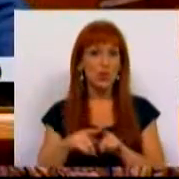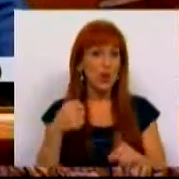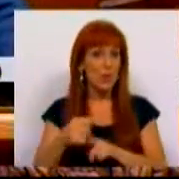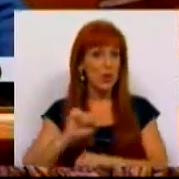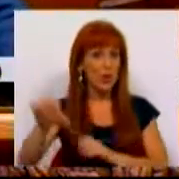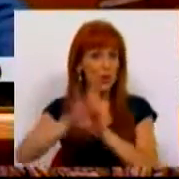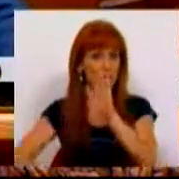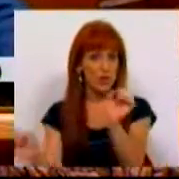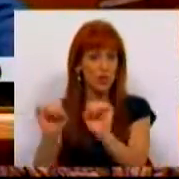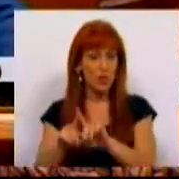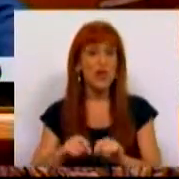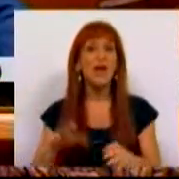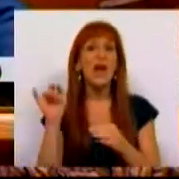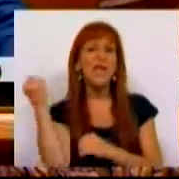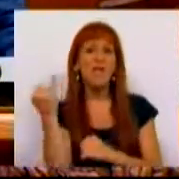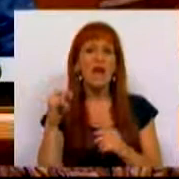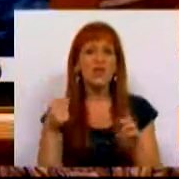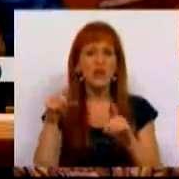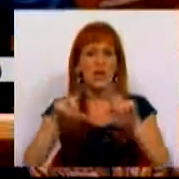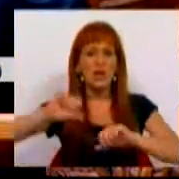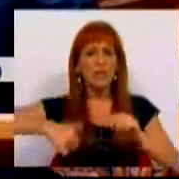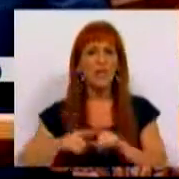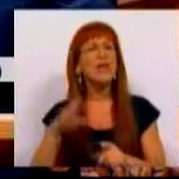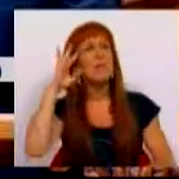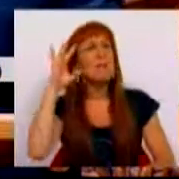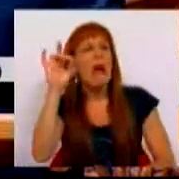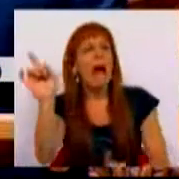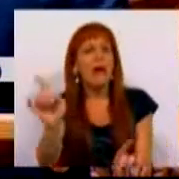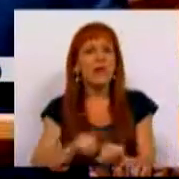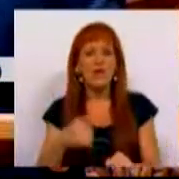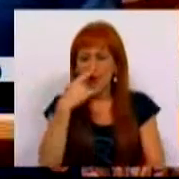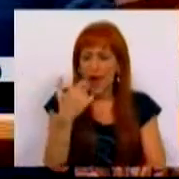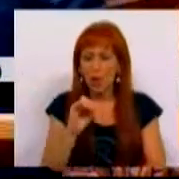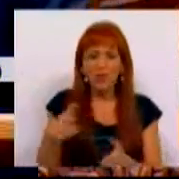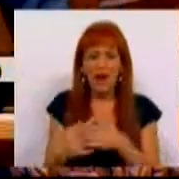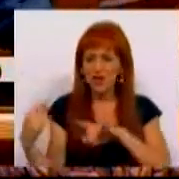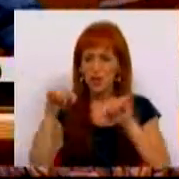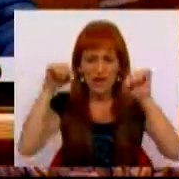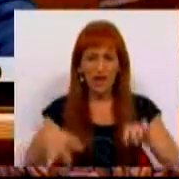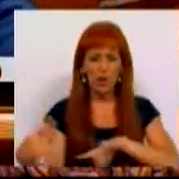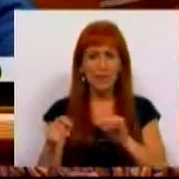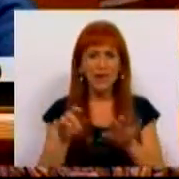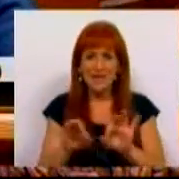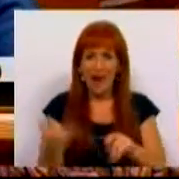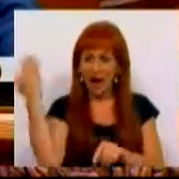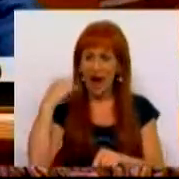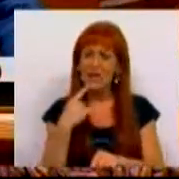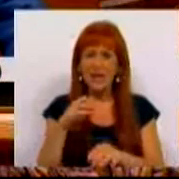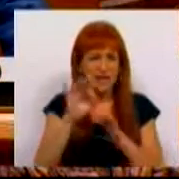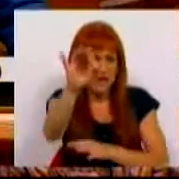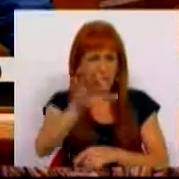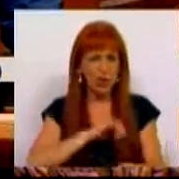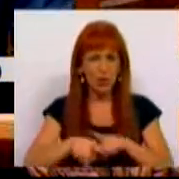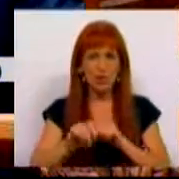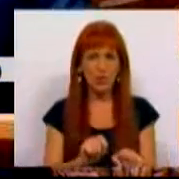Combater a precariedade é combater os falsos recibos verdes e não é uma mistificação, nem é errado trazer esta discussão aqui ao debate, como foi há pouco insinuado